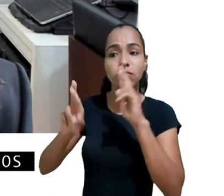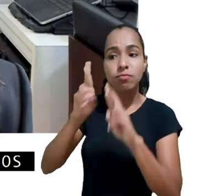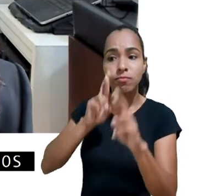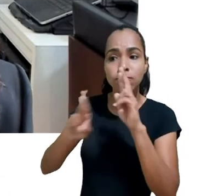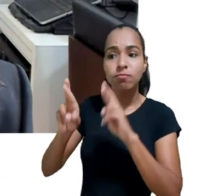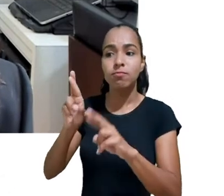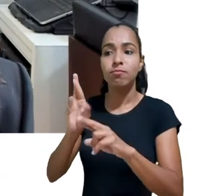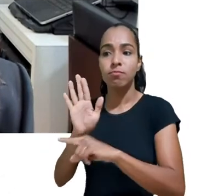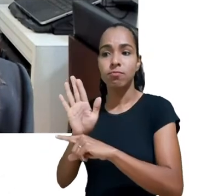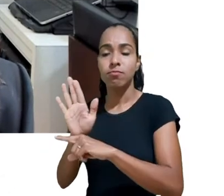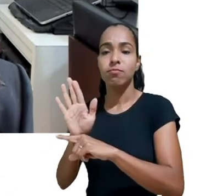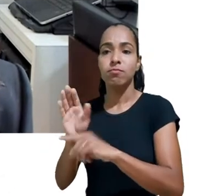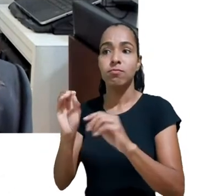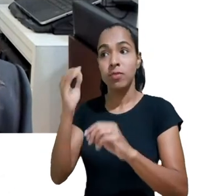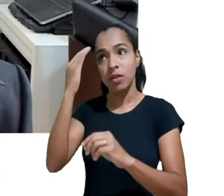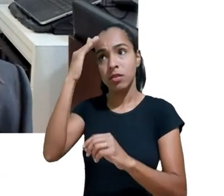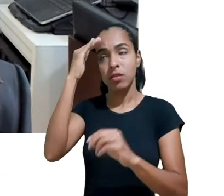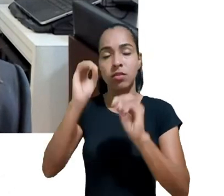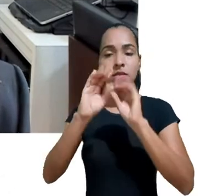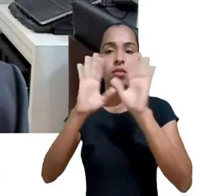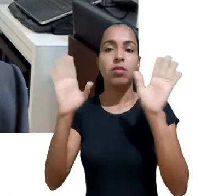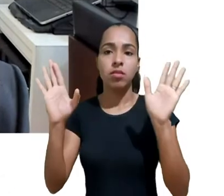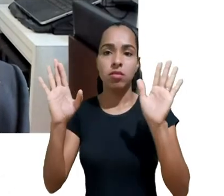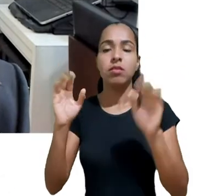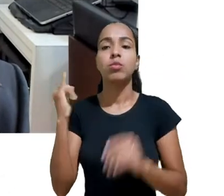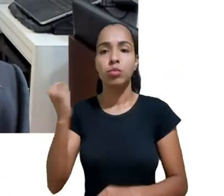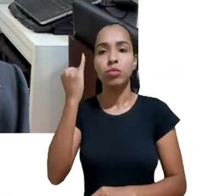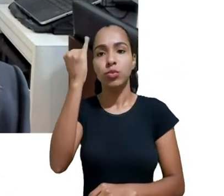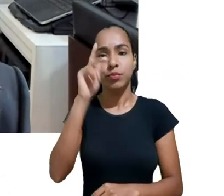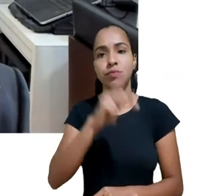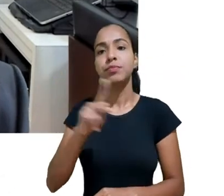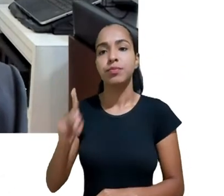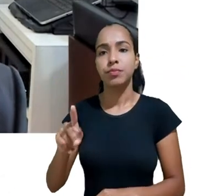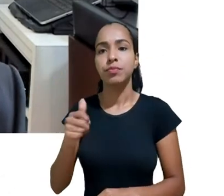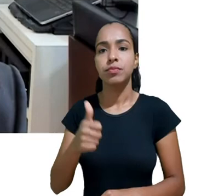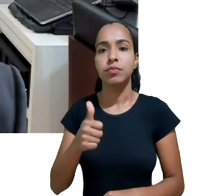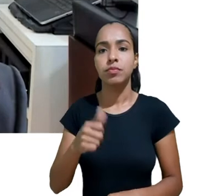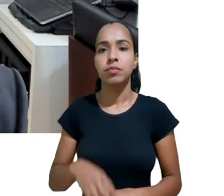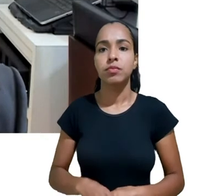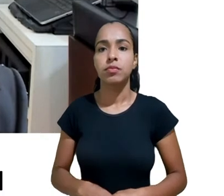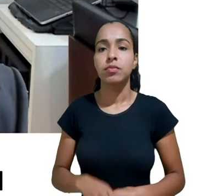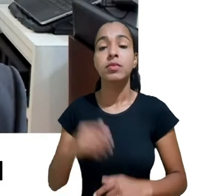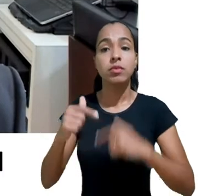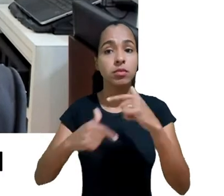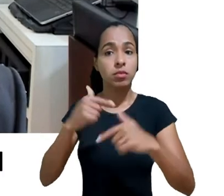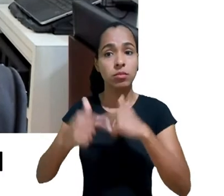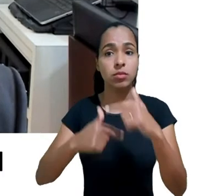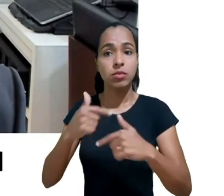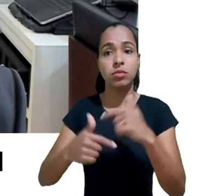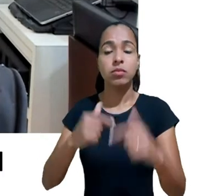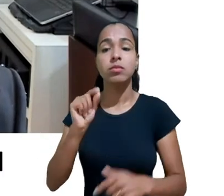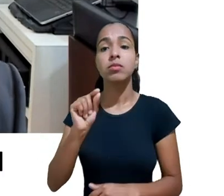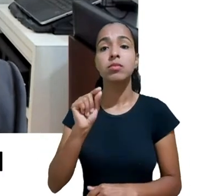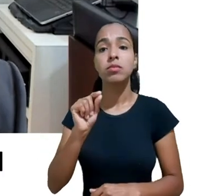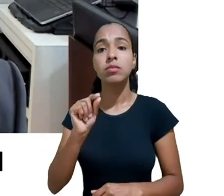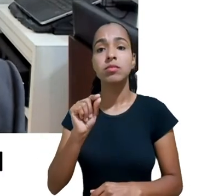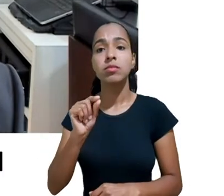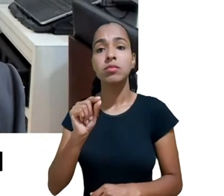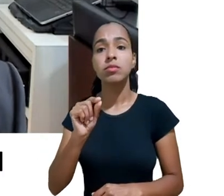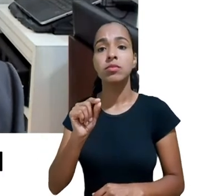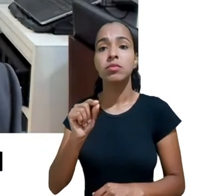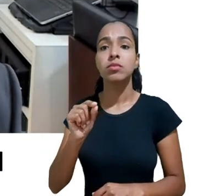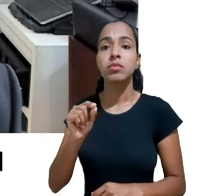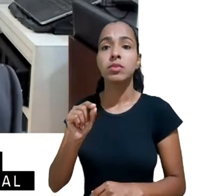a importância da gente ter o trabalho transversal dentro das diferentes disciplinas